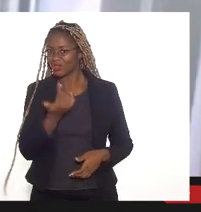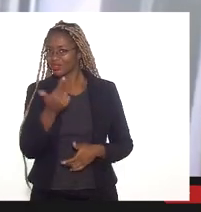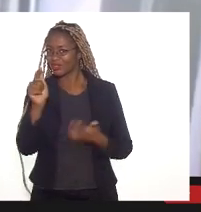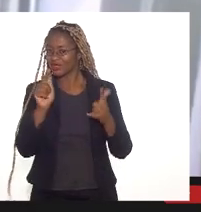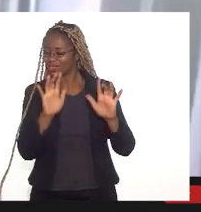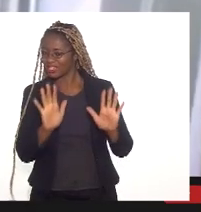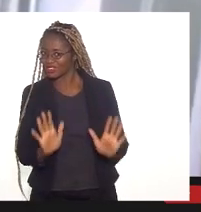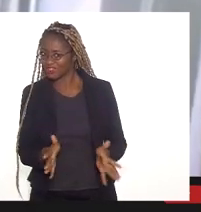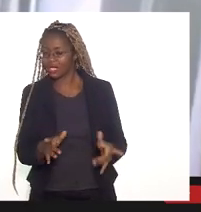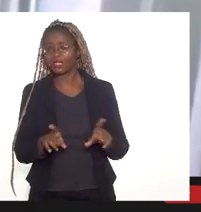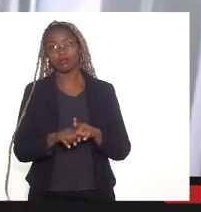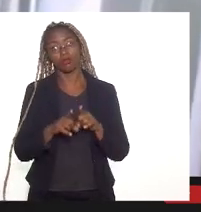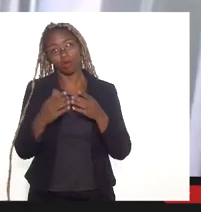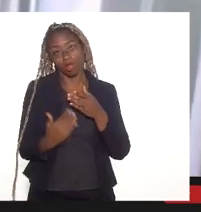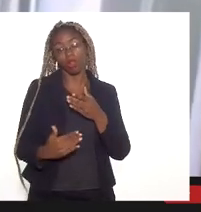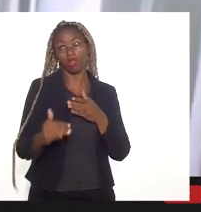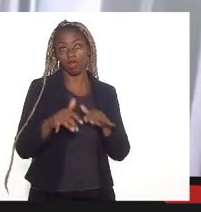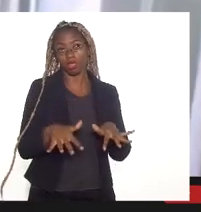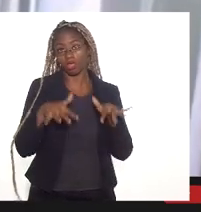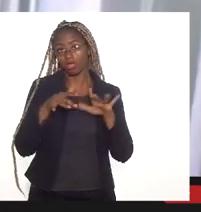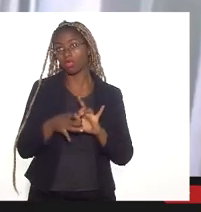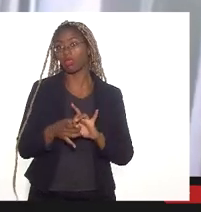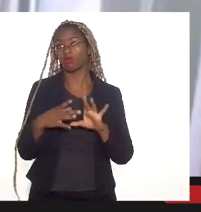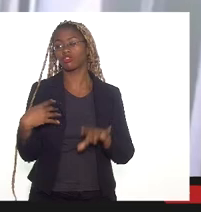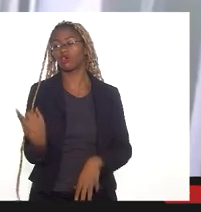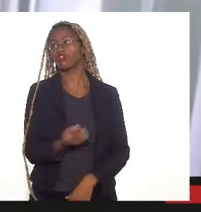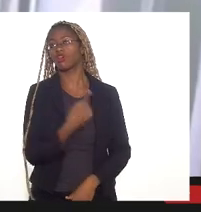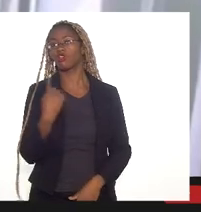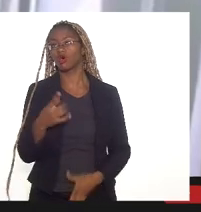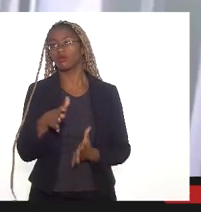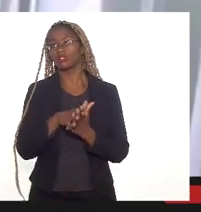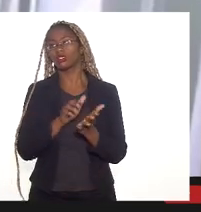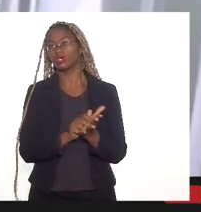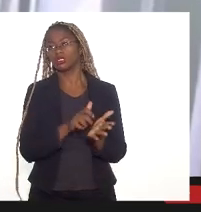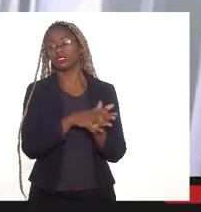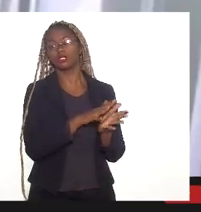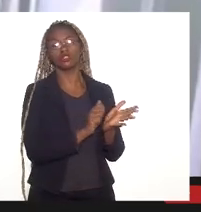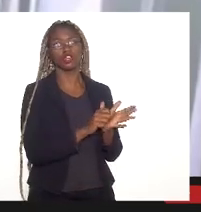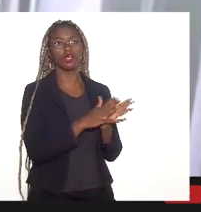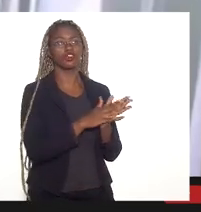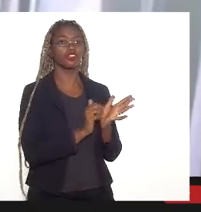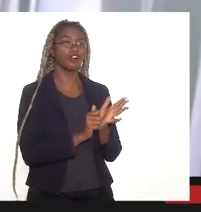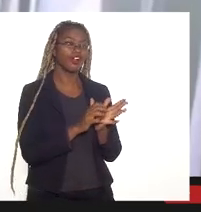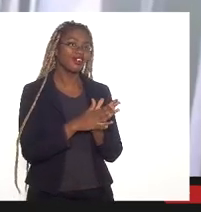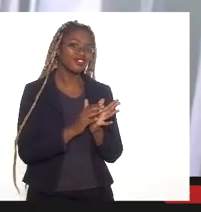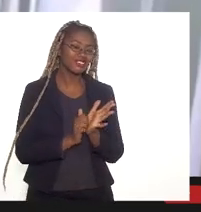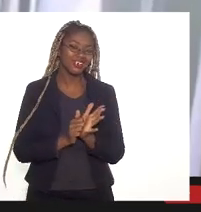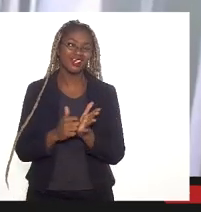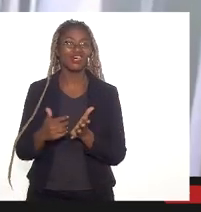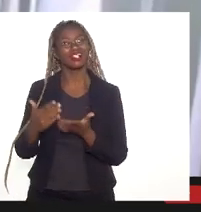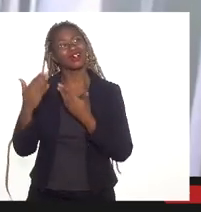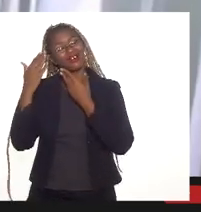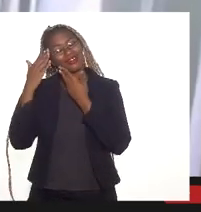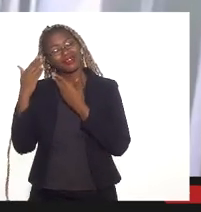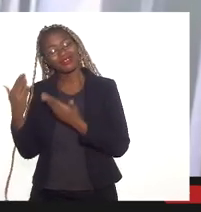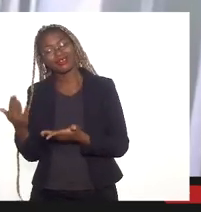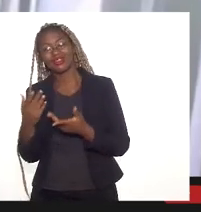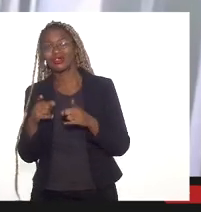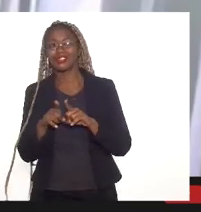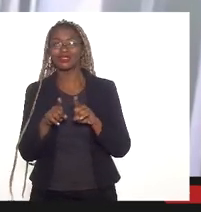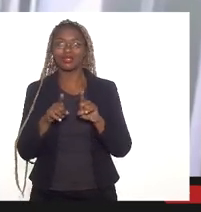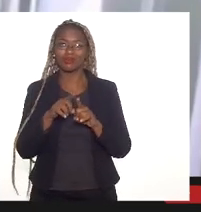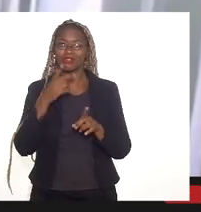e ao longo da audiência, nós vamos registrando e agradecendo e mencionando as